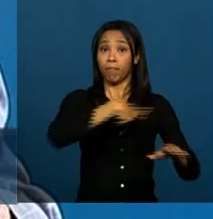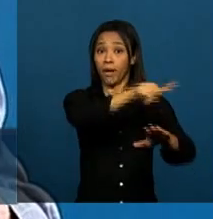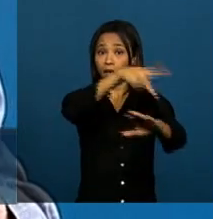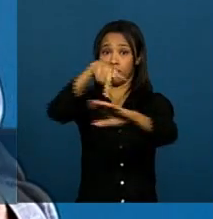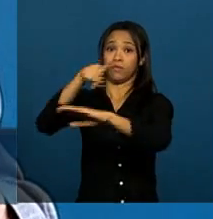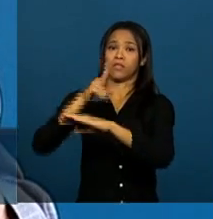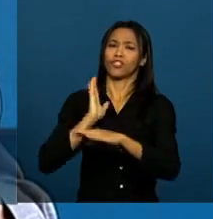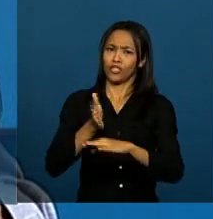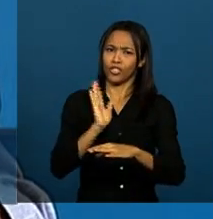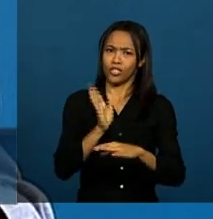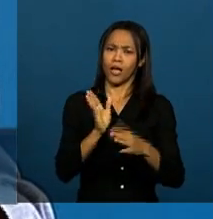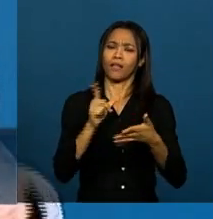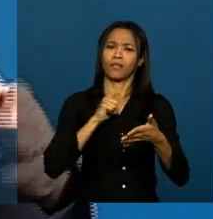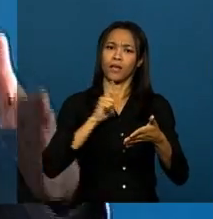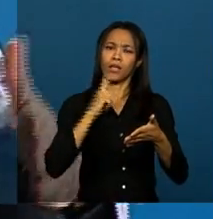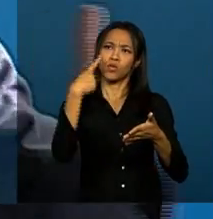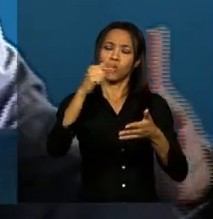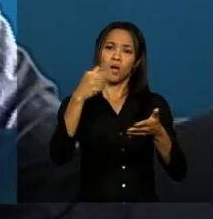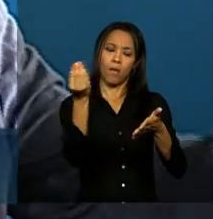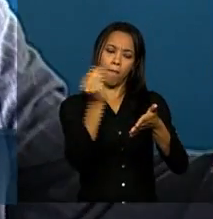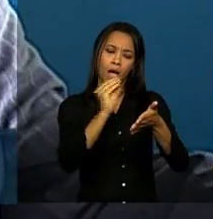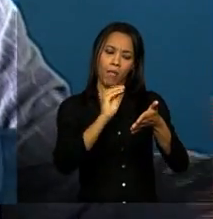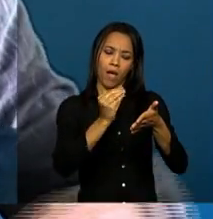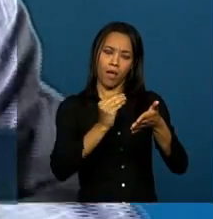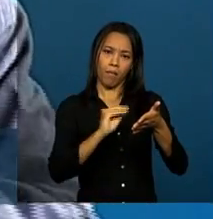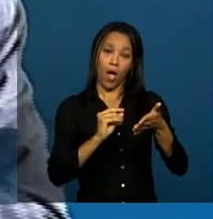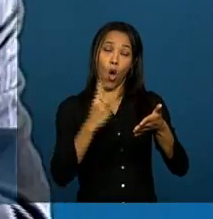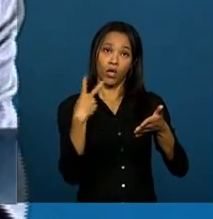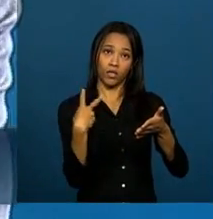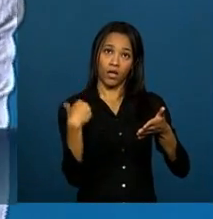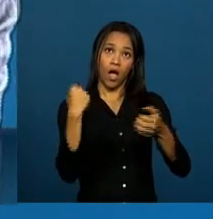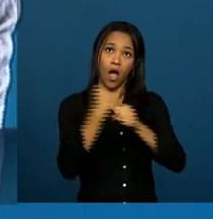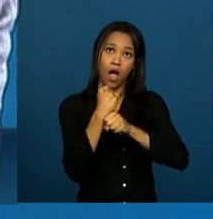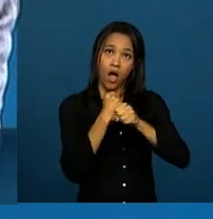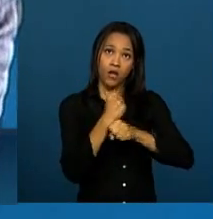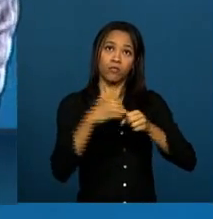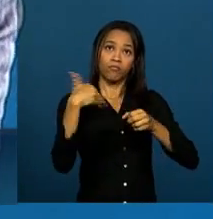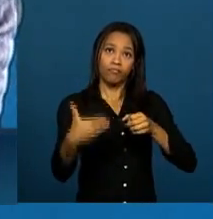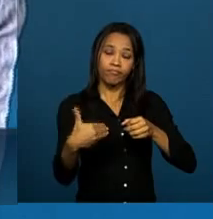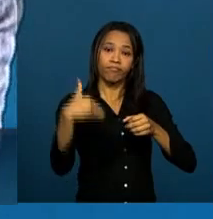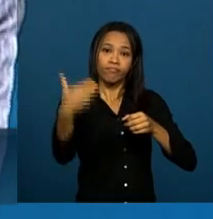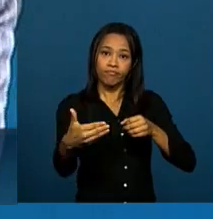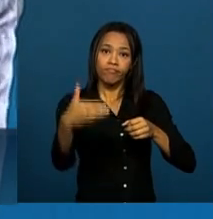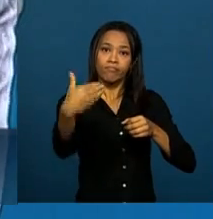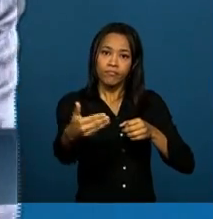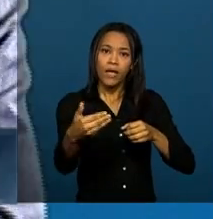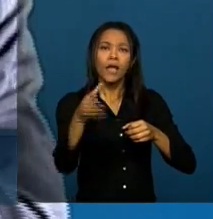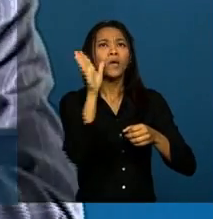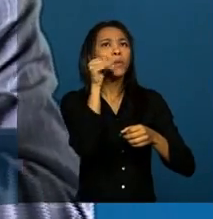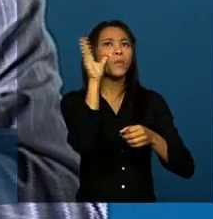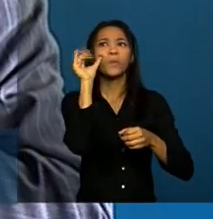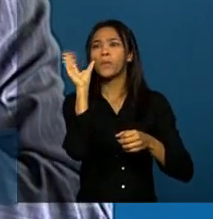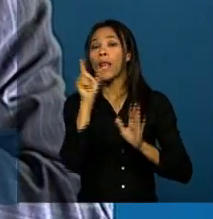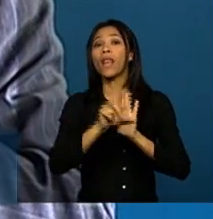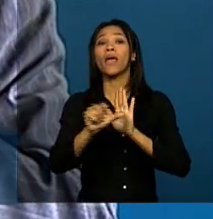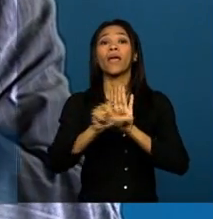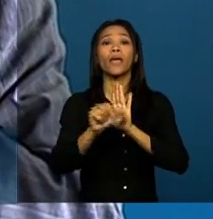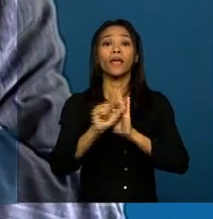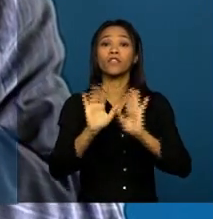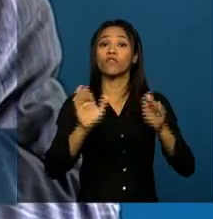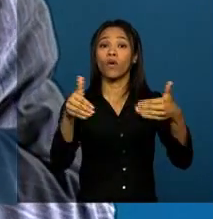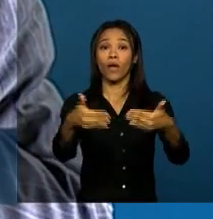já adotaram uma agenda parlamentar de tanto em tantos anos. Eles revisitam todas as leis sob o ponto de vista da